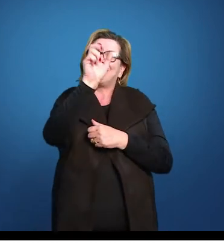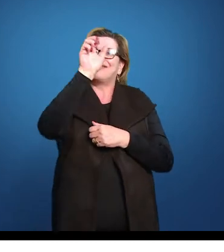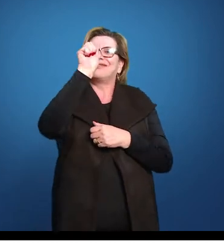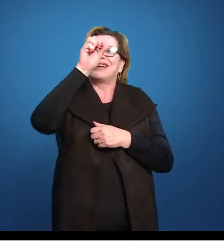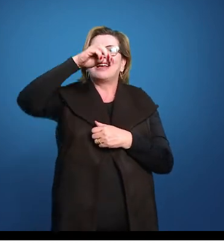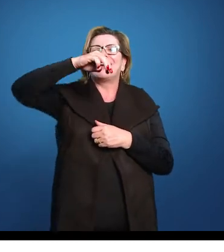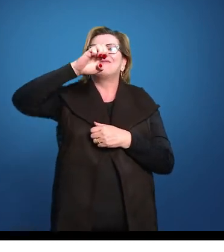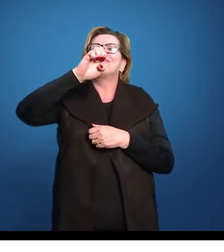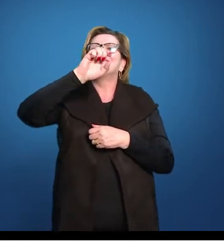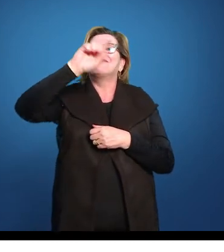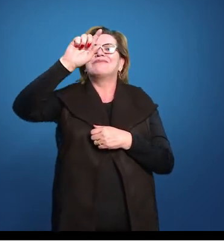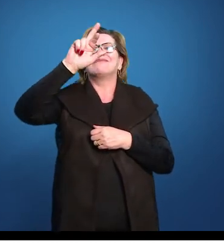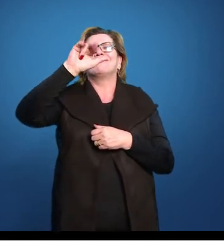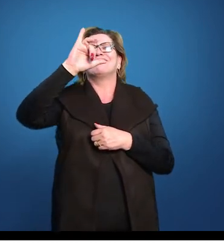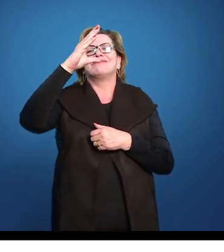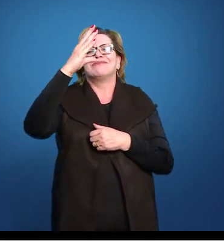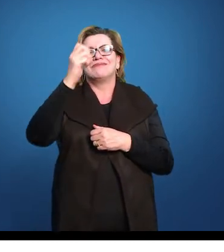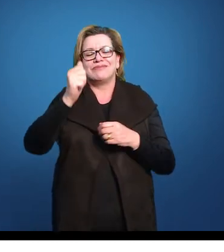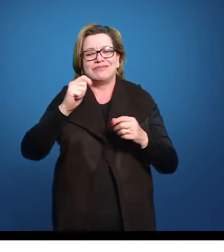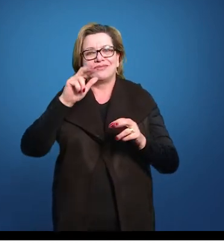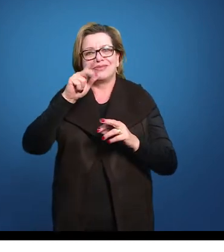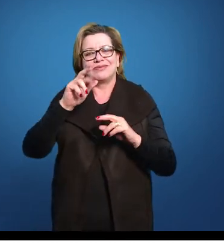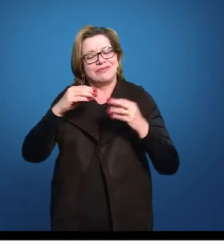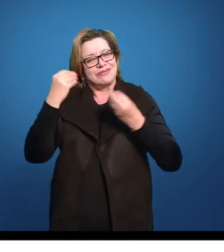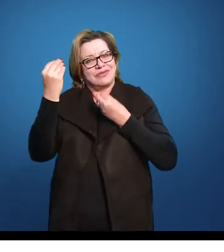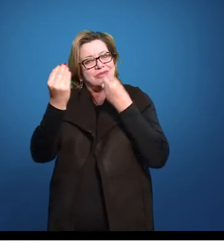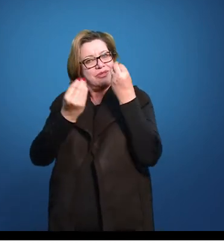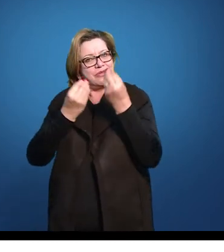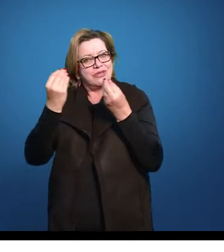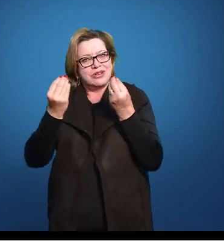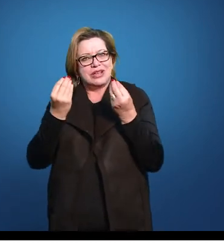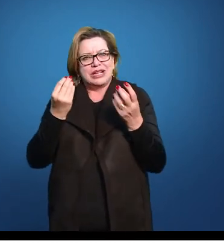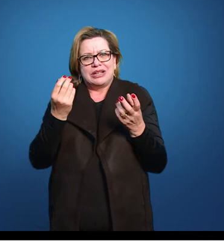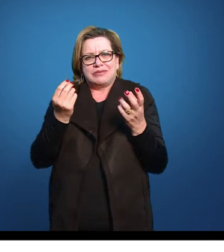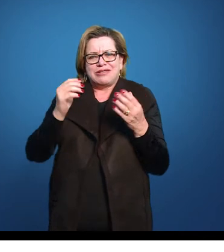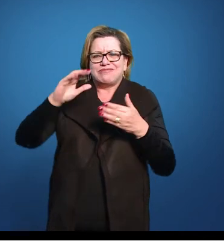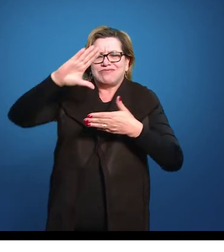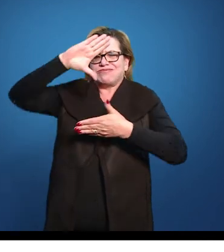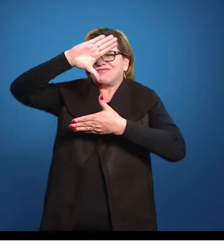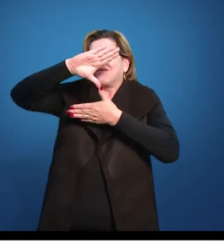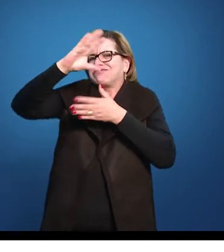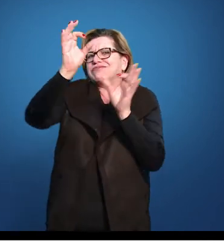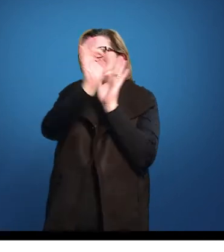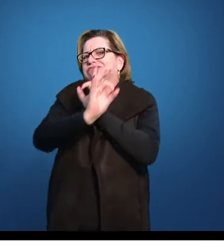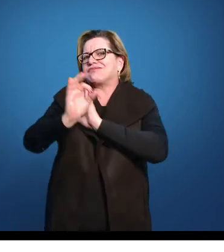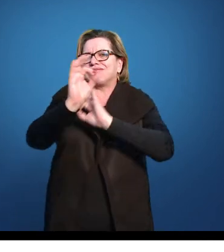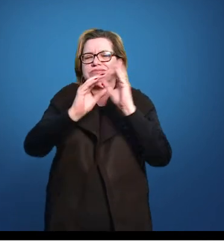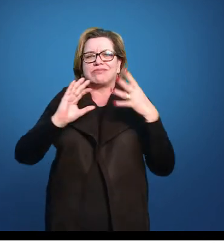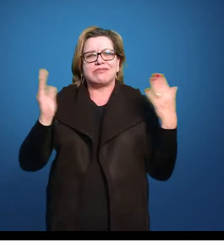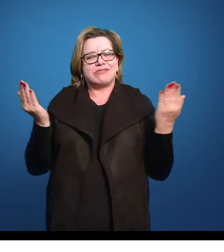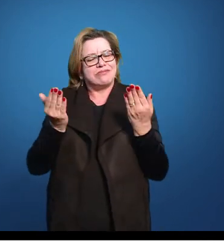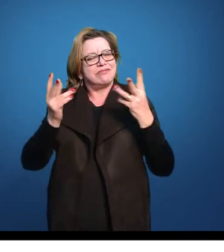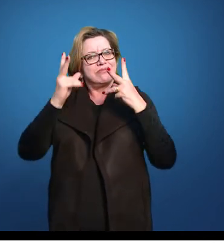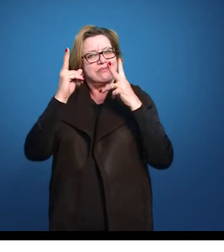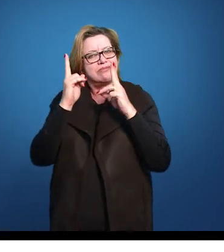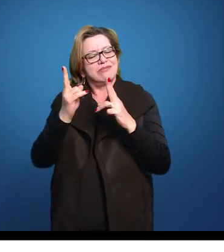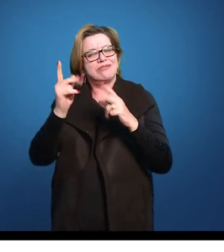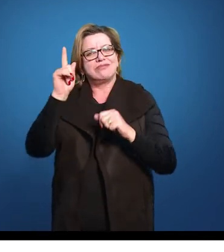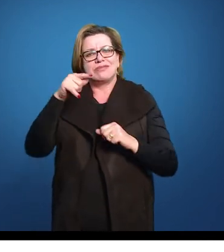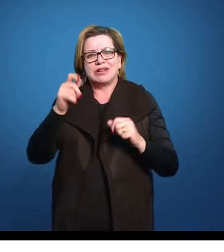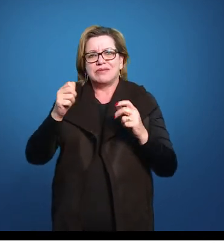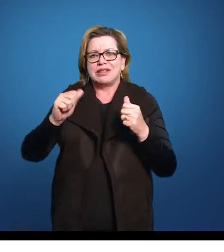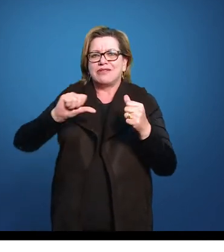se constituísse como aquilo que a gente tem hoje, foi necessário que muitas pessoas morressem, que uma América anterior morresse.